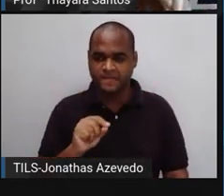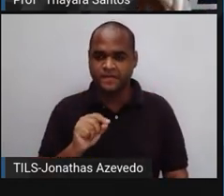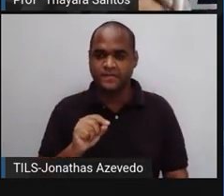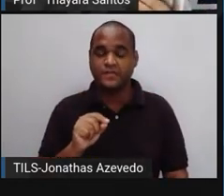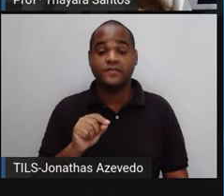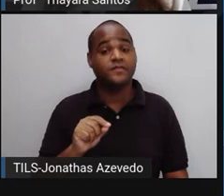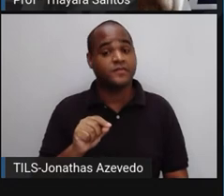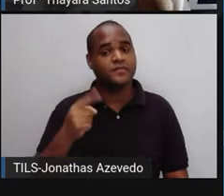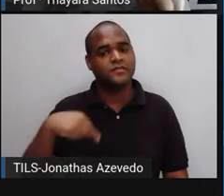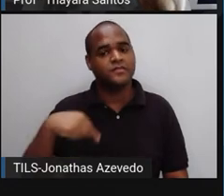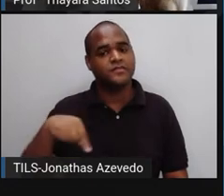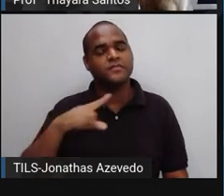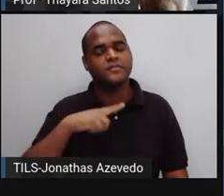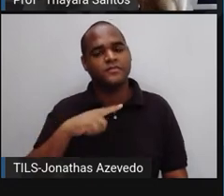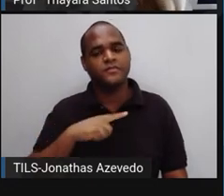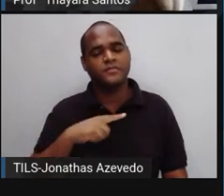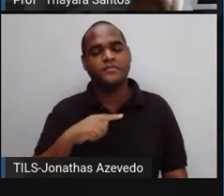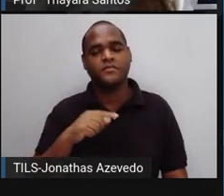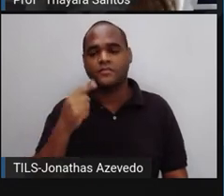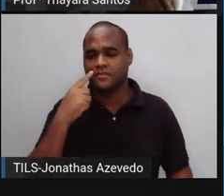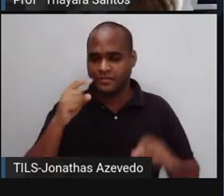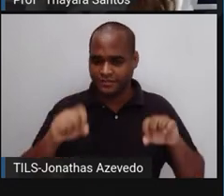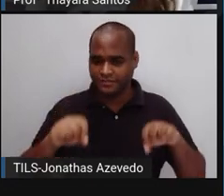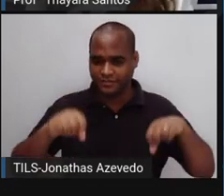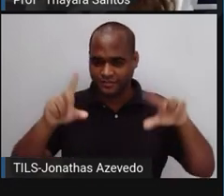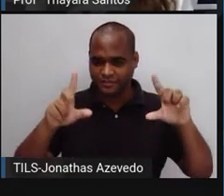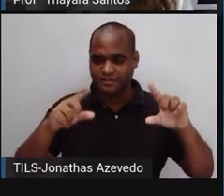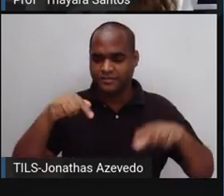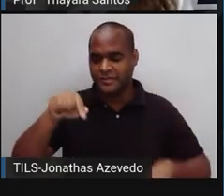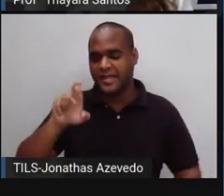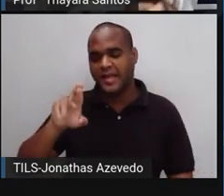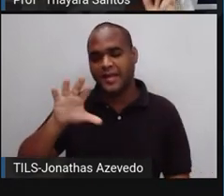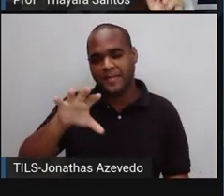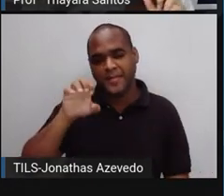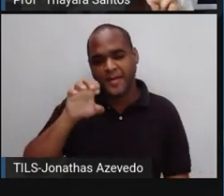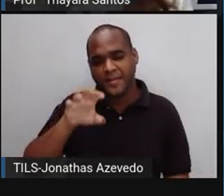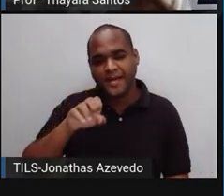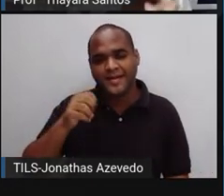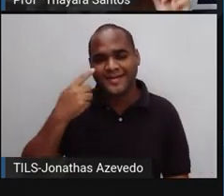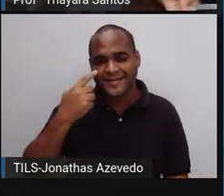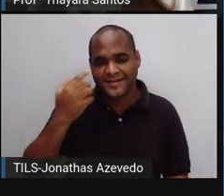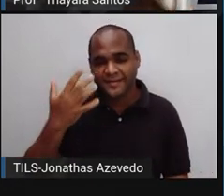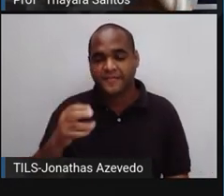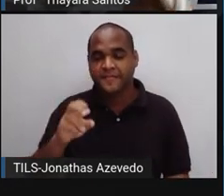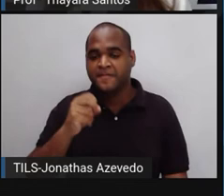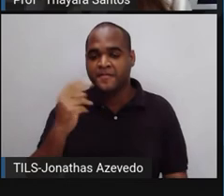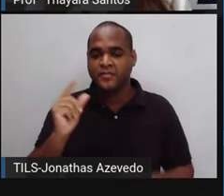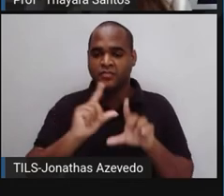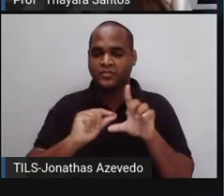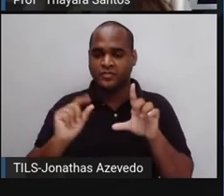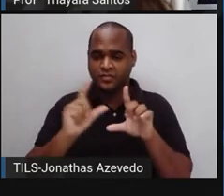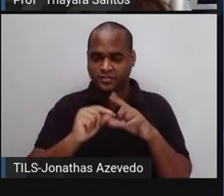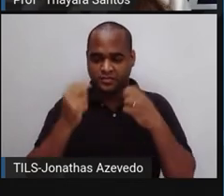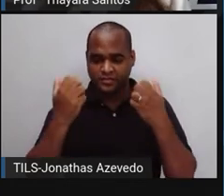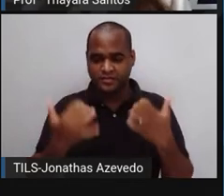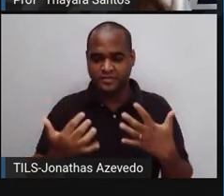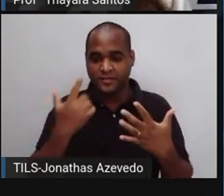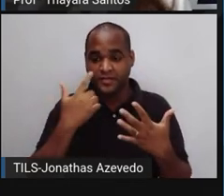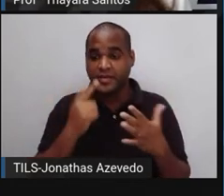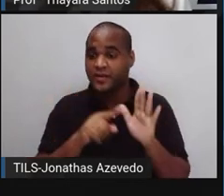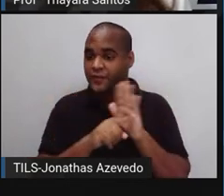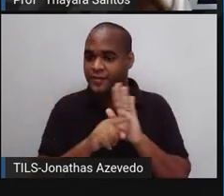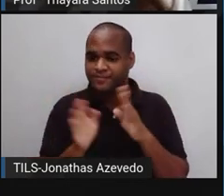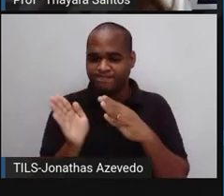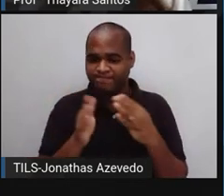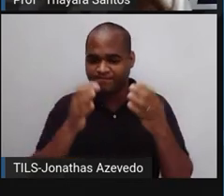atividade, vocês podem apontar a câmera para esse QR Code que está aparecendo aí na tela, ou então acessar pelo link que eu vou deixar na descrição desse vídeo.